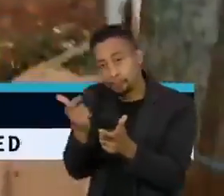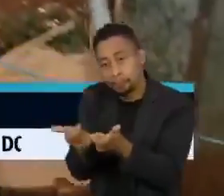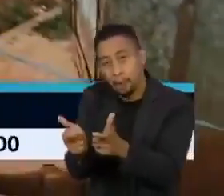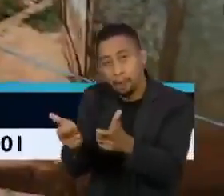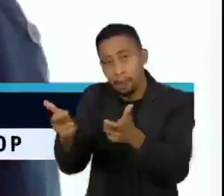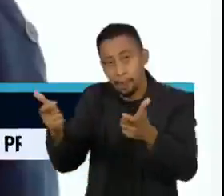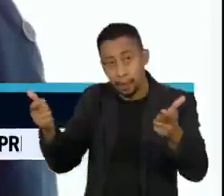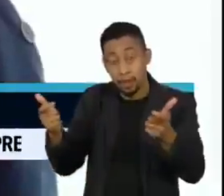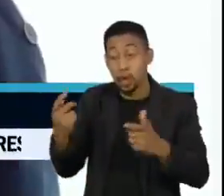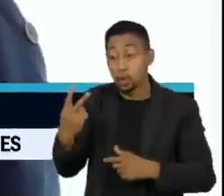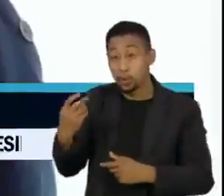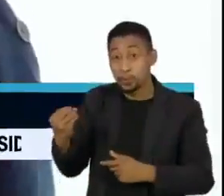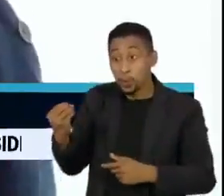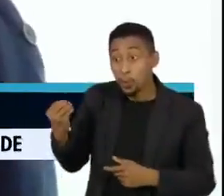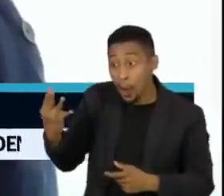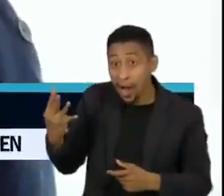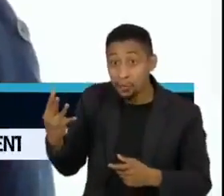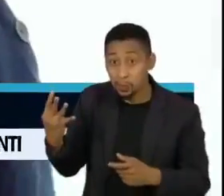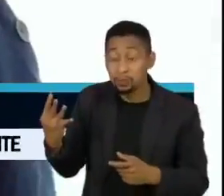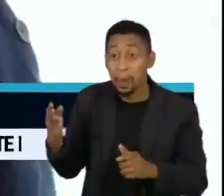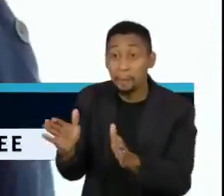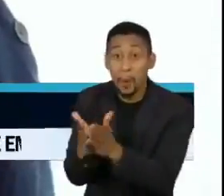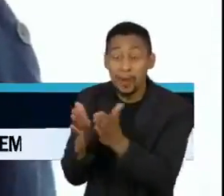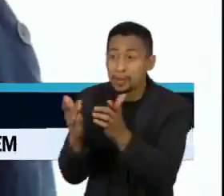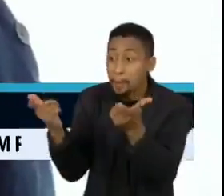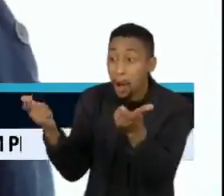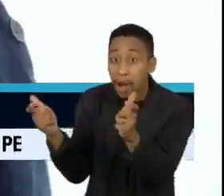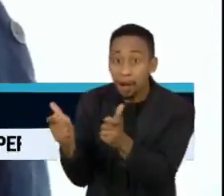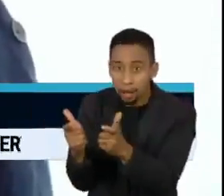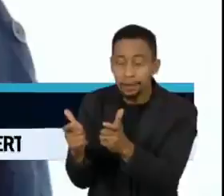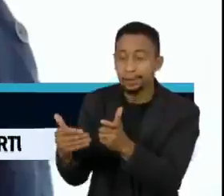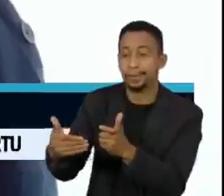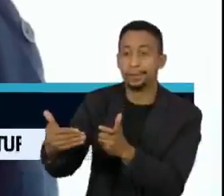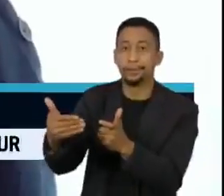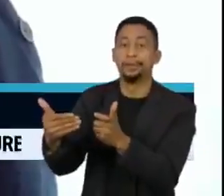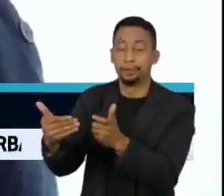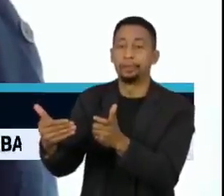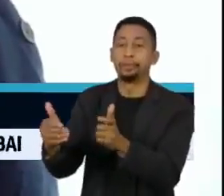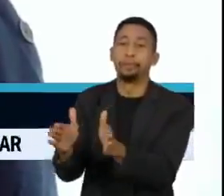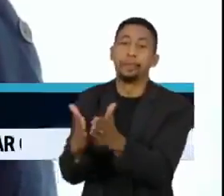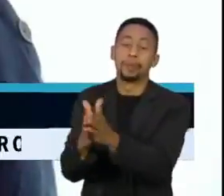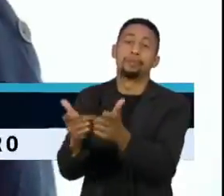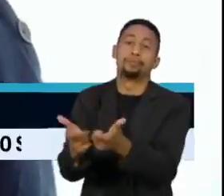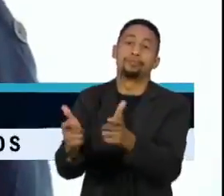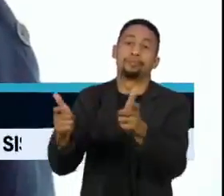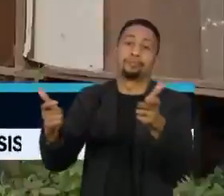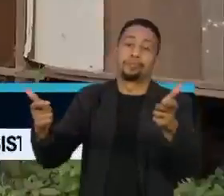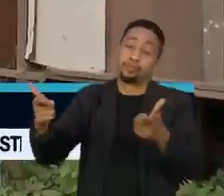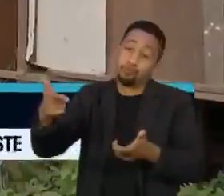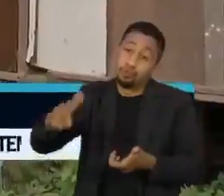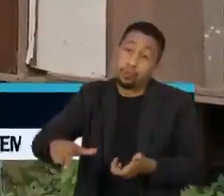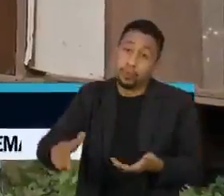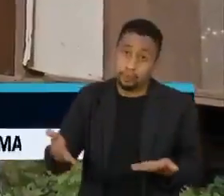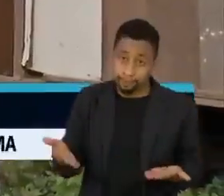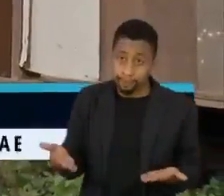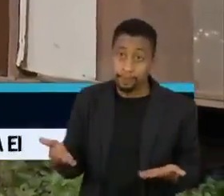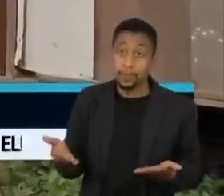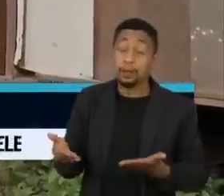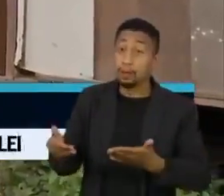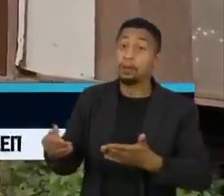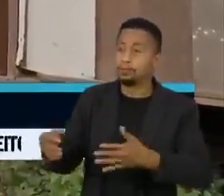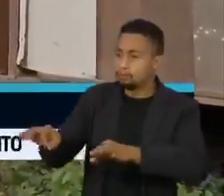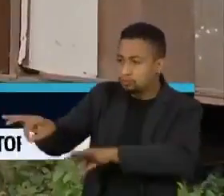em diante. O mais importante disso é que eu acho que a gente não tem implementada uma